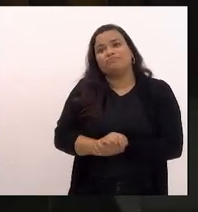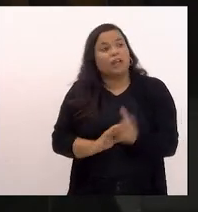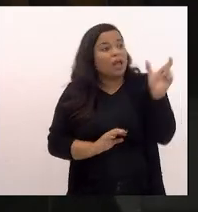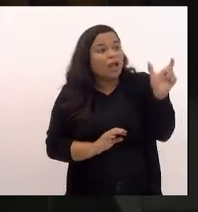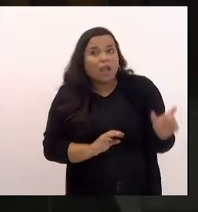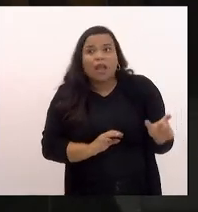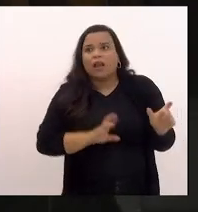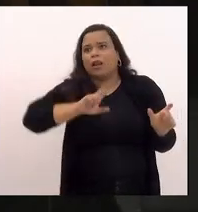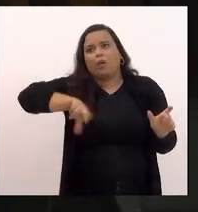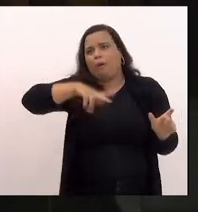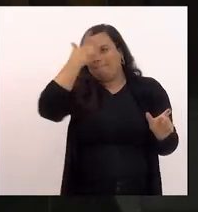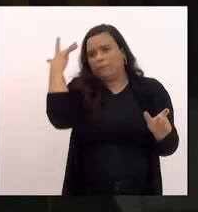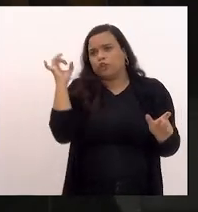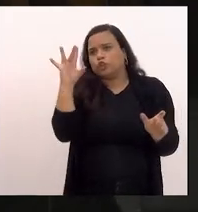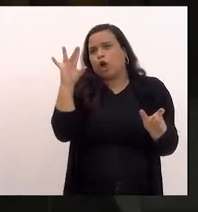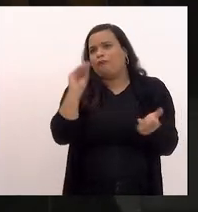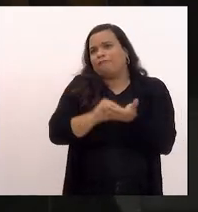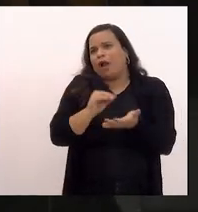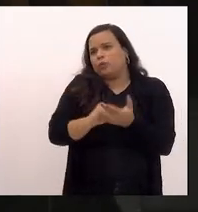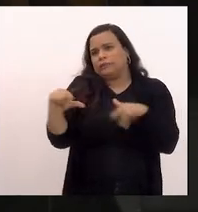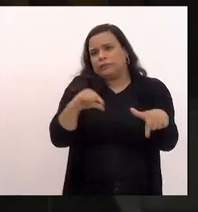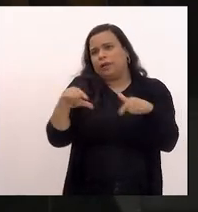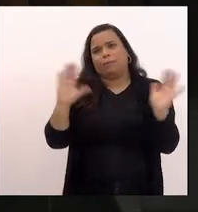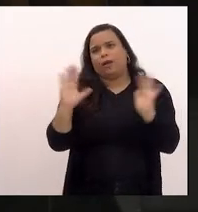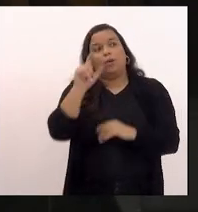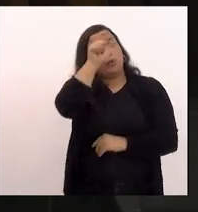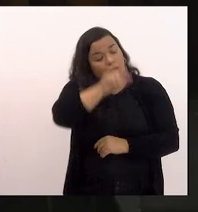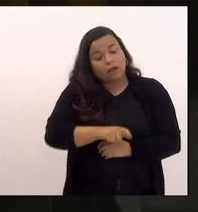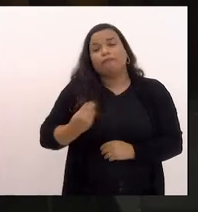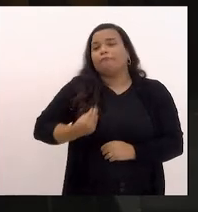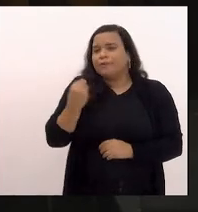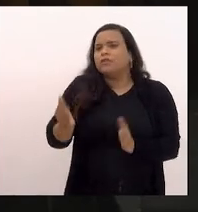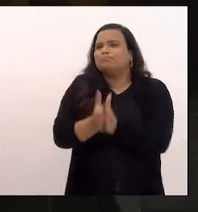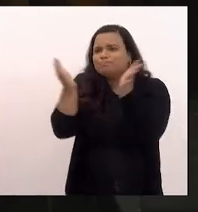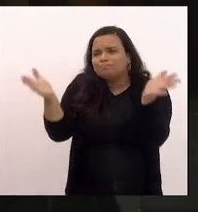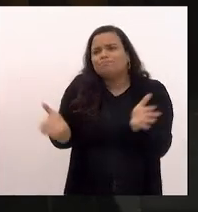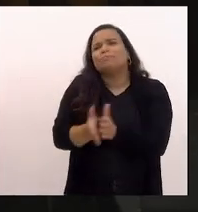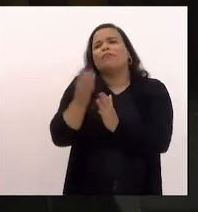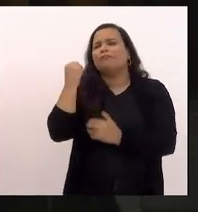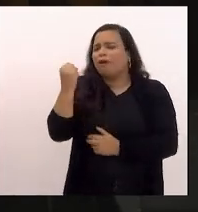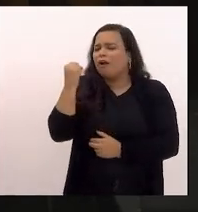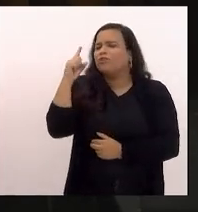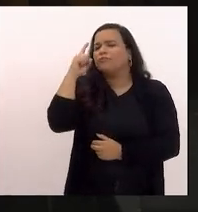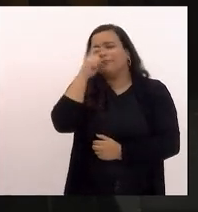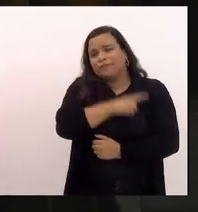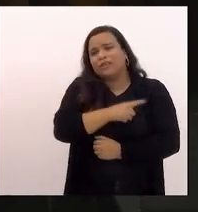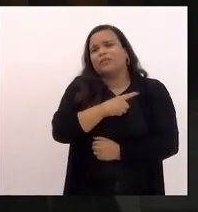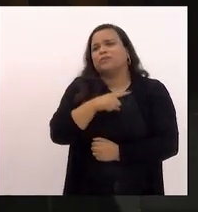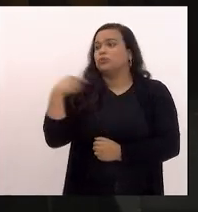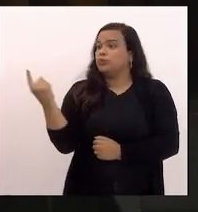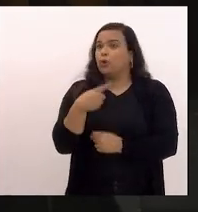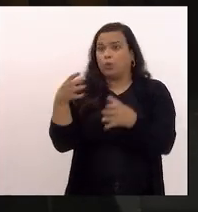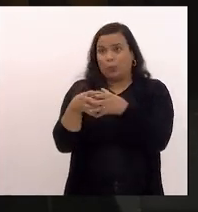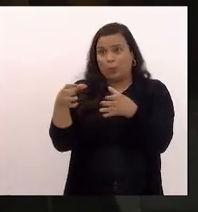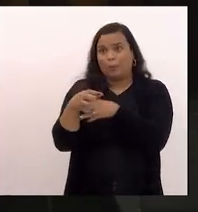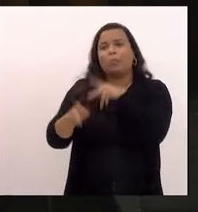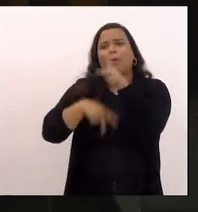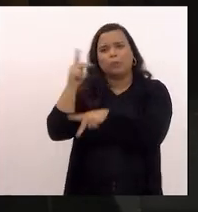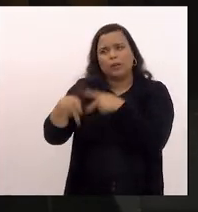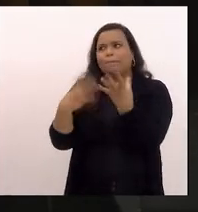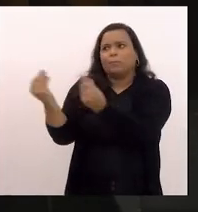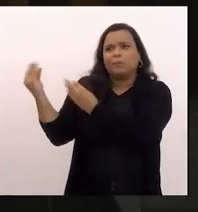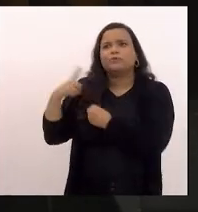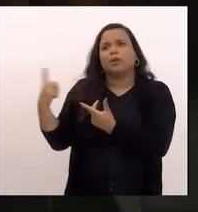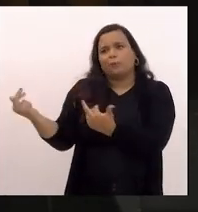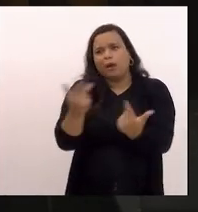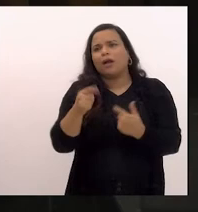desempregado que estava vendendo bala ele é alguém que vivia a miséria que infelizmente uma parte do nosso povo vive permanentemente que não conseguiu